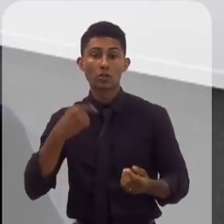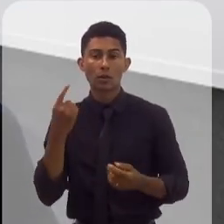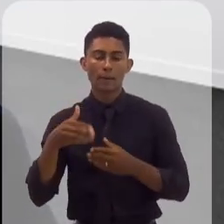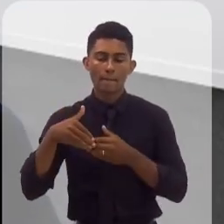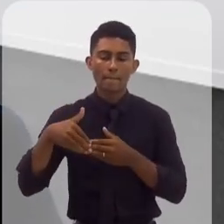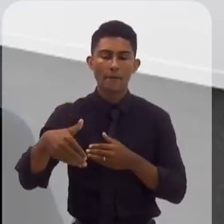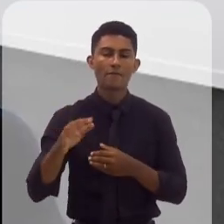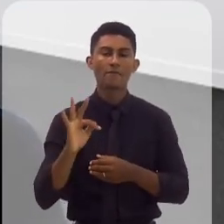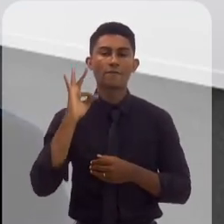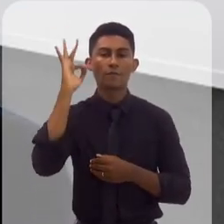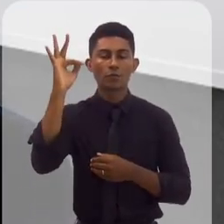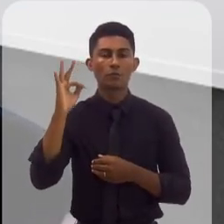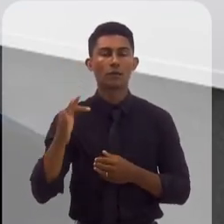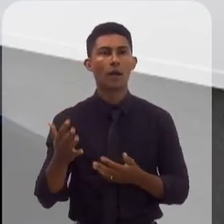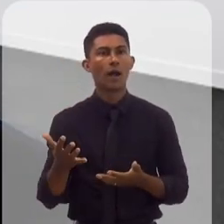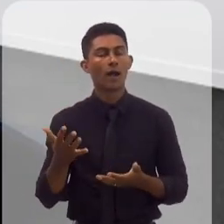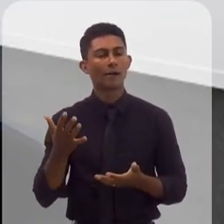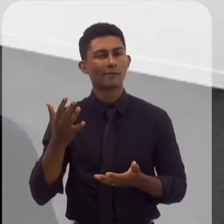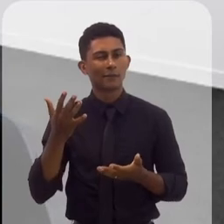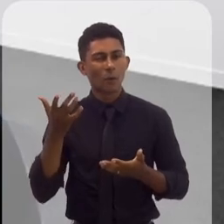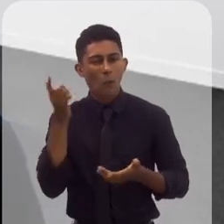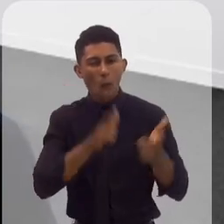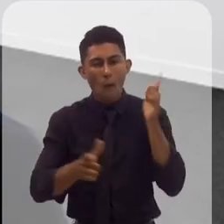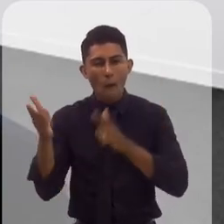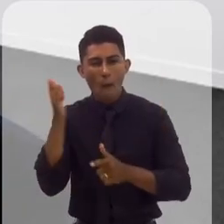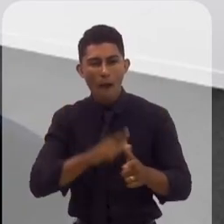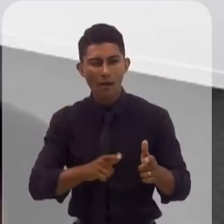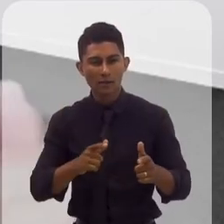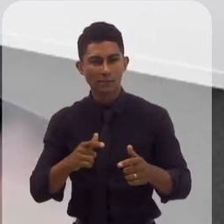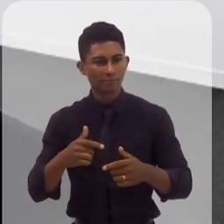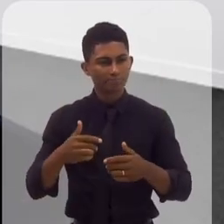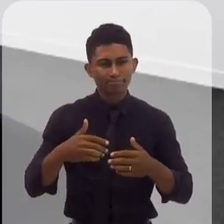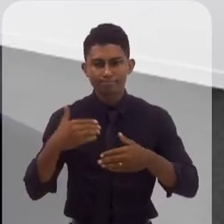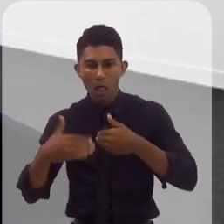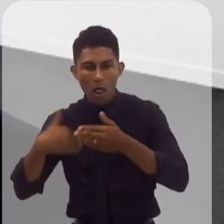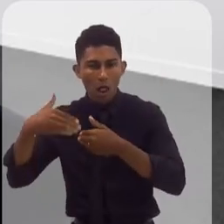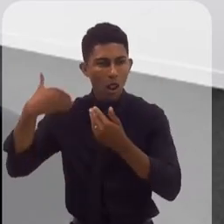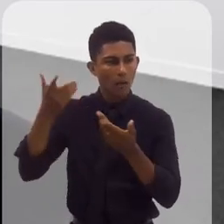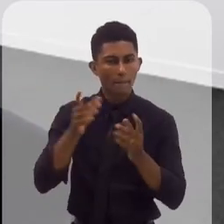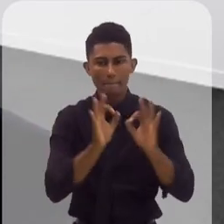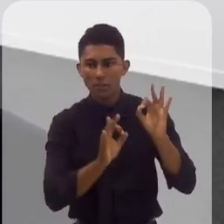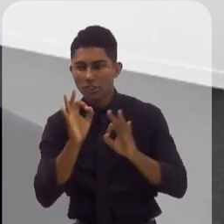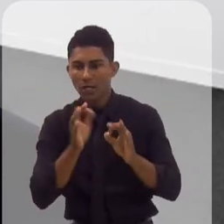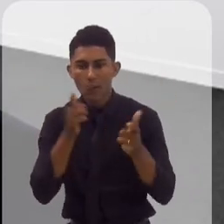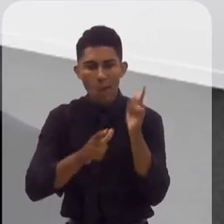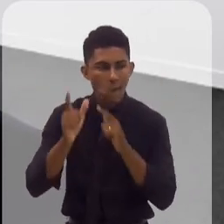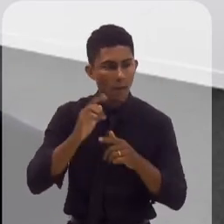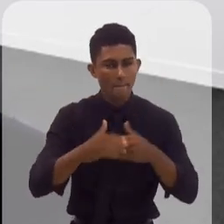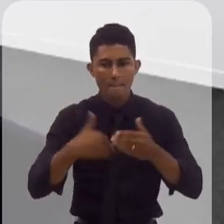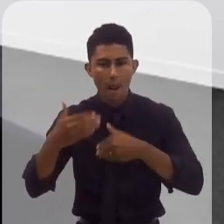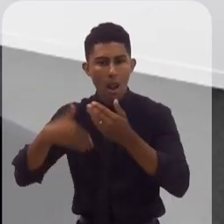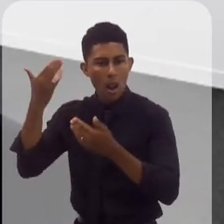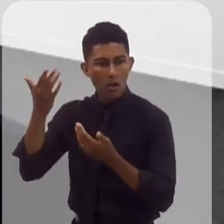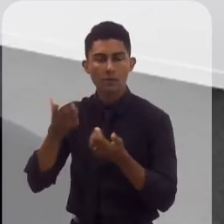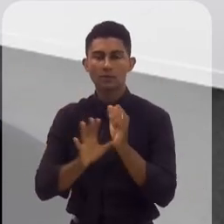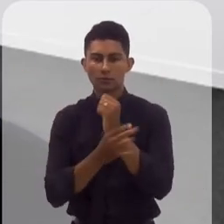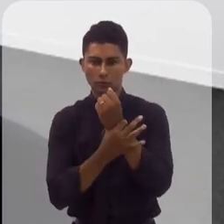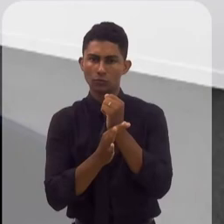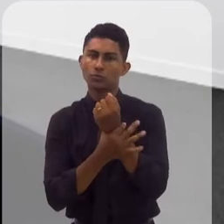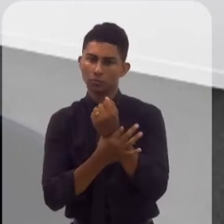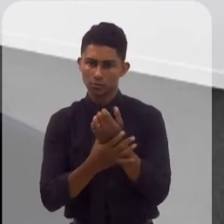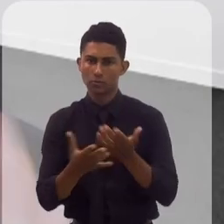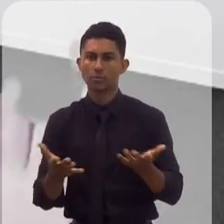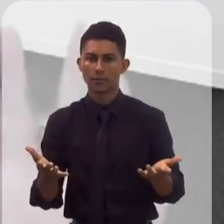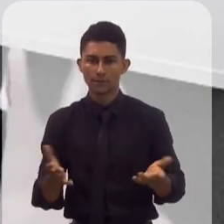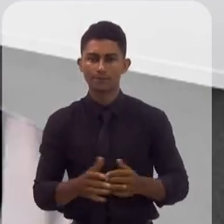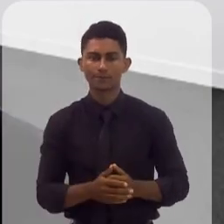para que a gente chegue lá na frente, possa trilhar esse caminho e fazer com que os projetos possam se desenvolver de uma forma